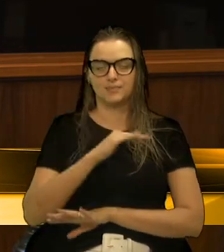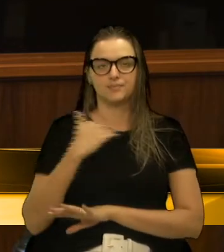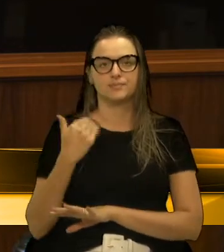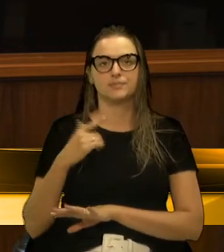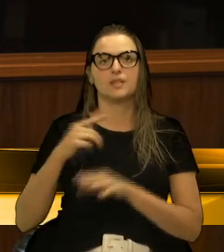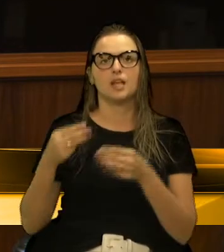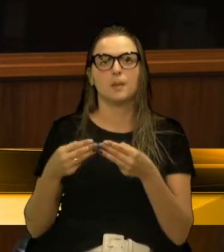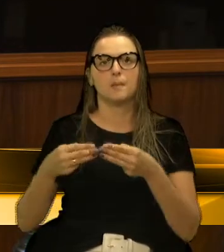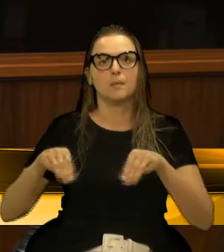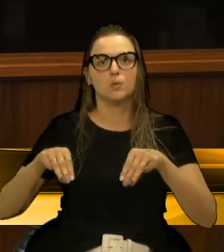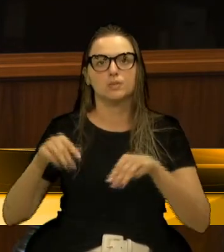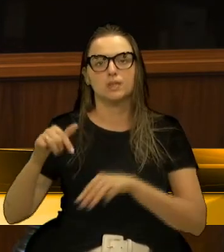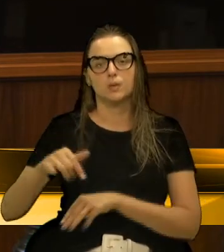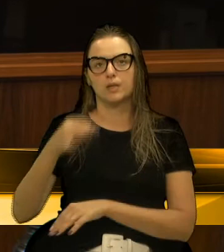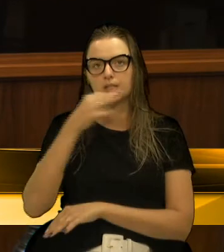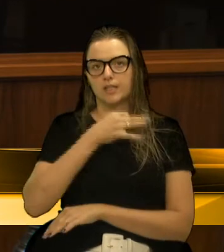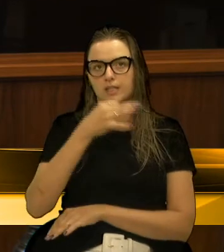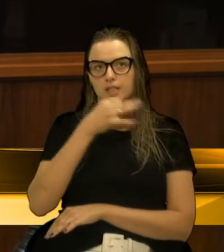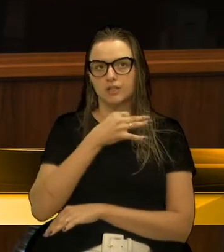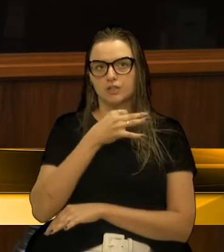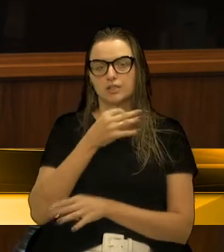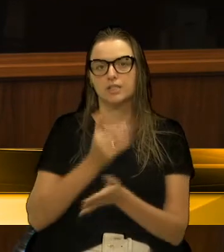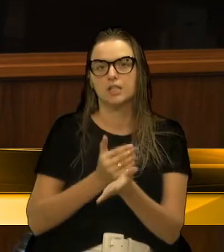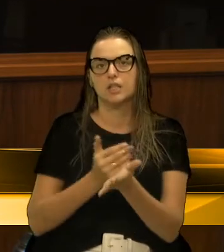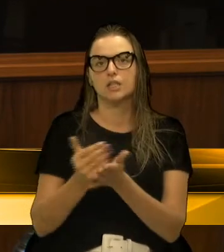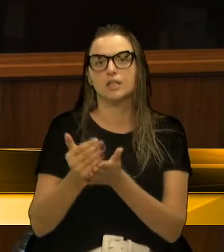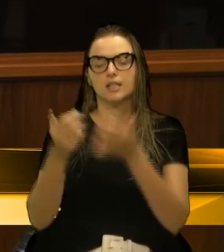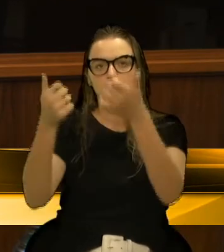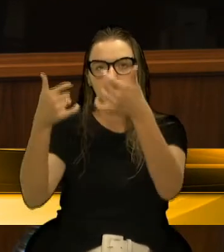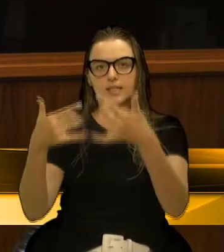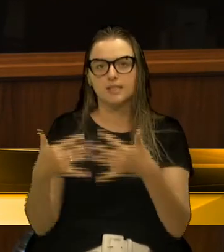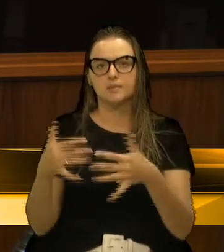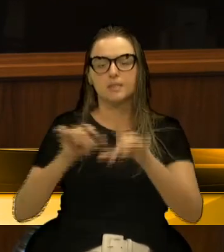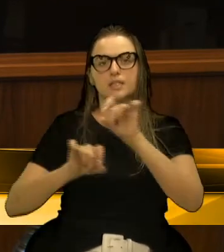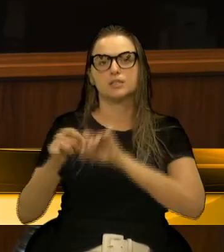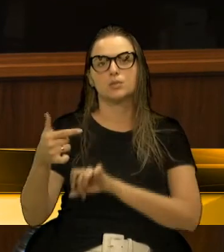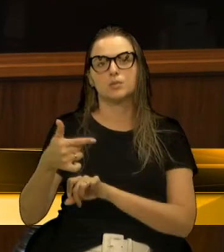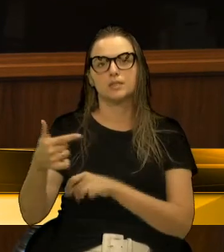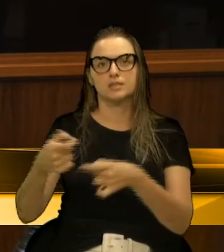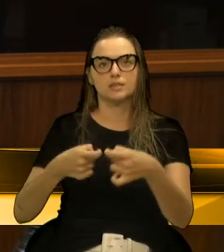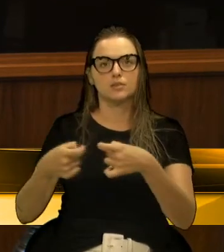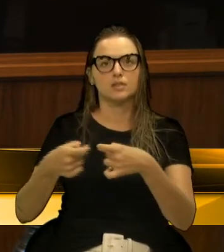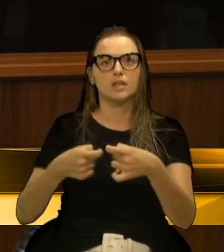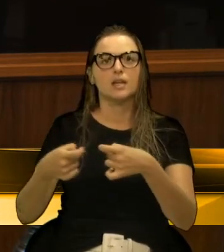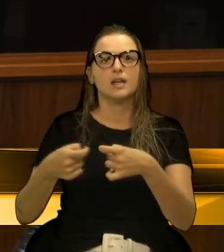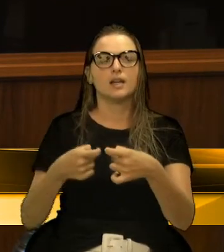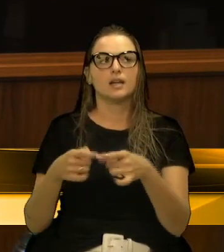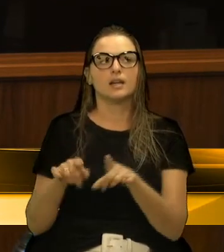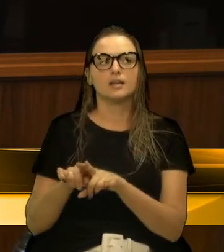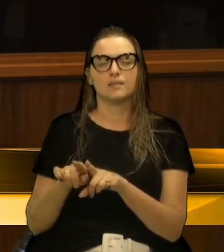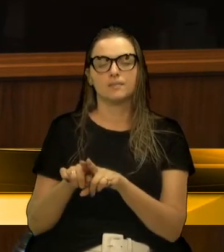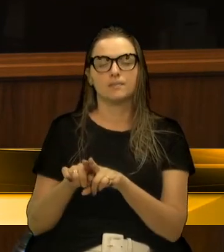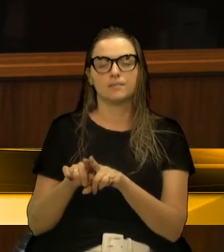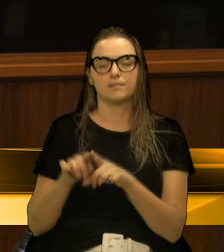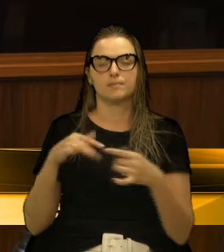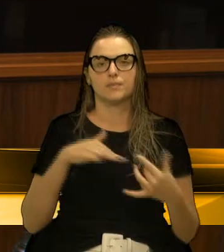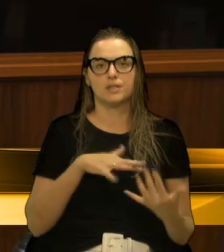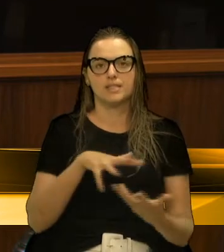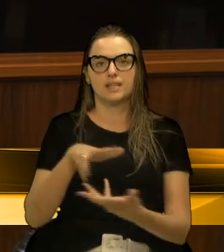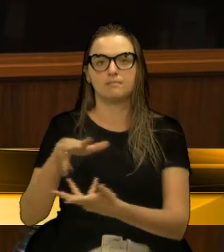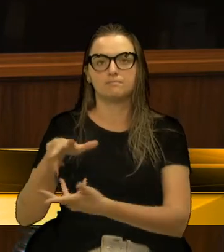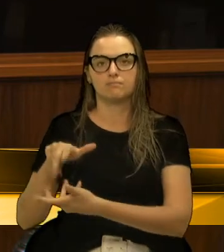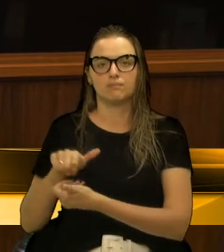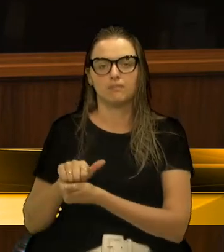em Caxias que faz, que trata sobre a Segunda Guerra Mundial, e os nossos pracinhas, durante muito tempo, tiveram uma